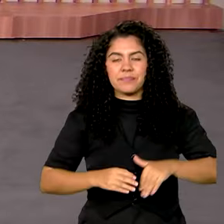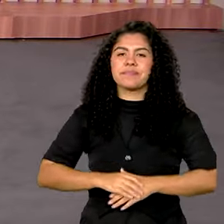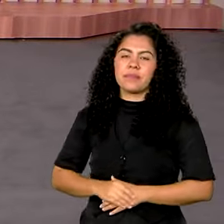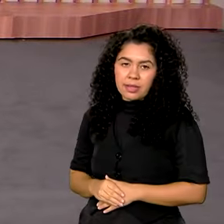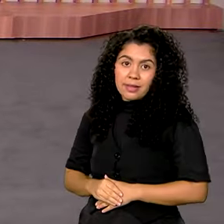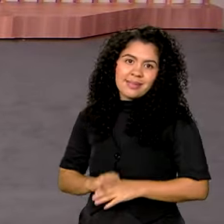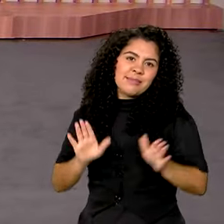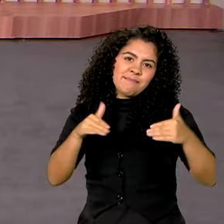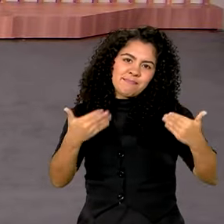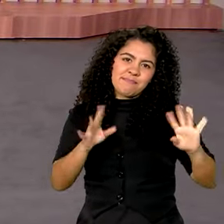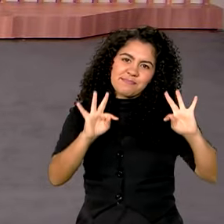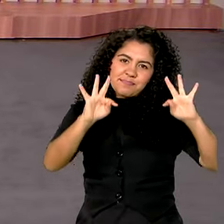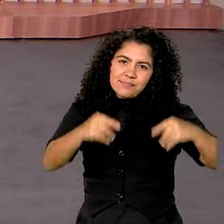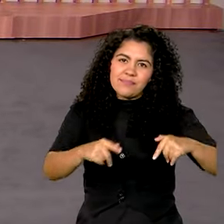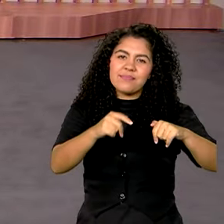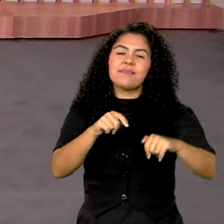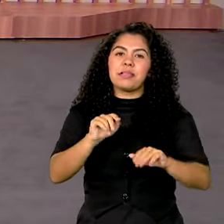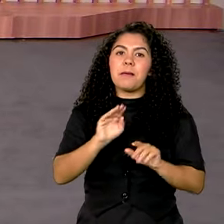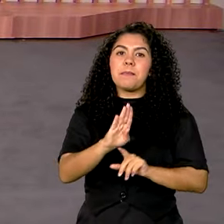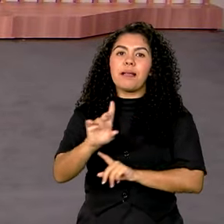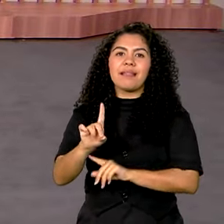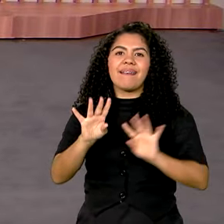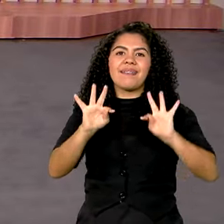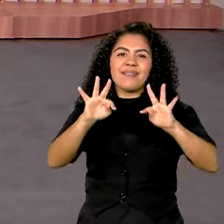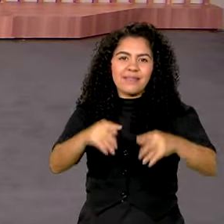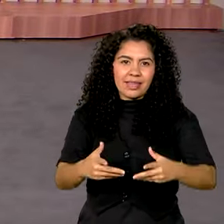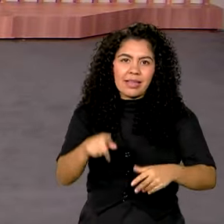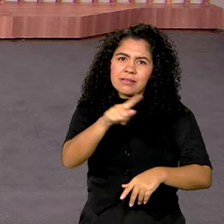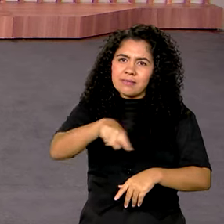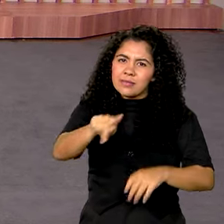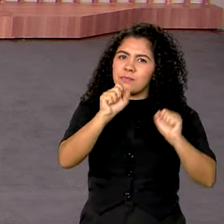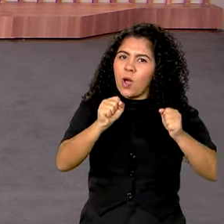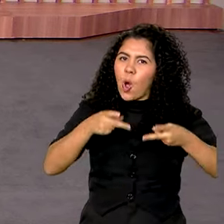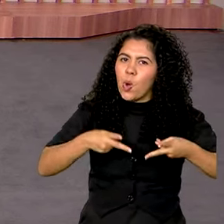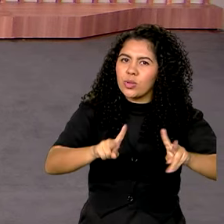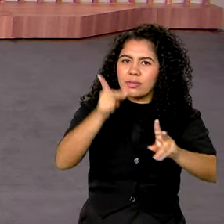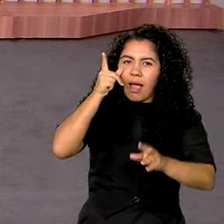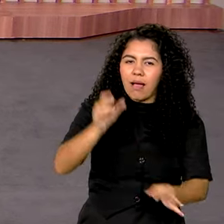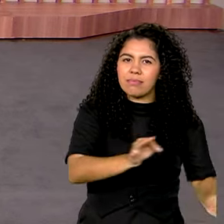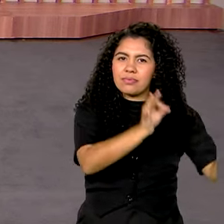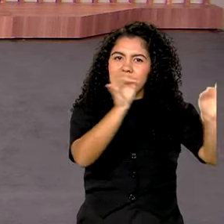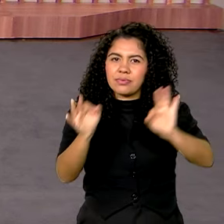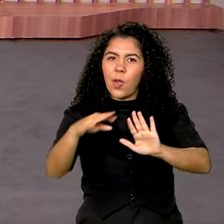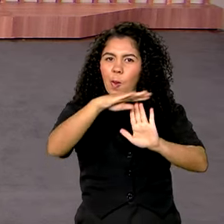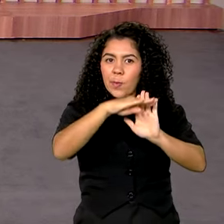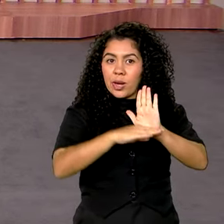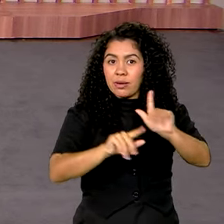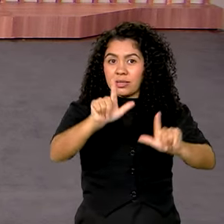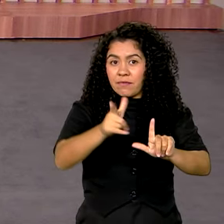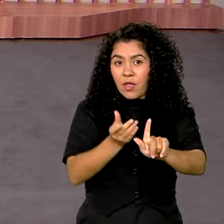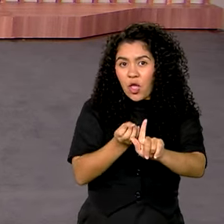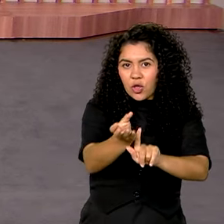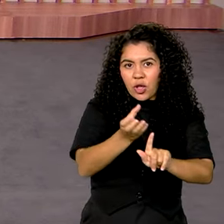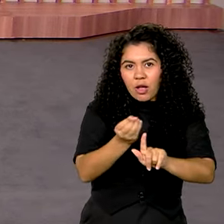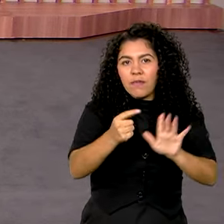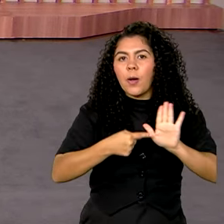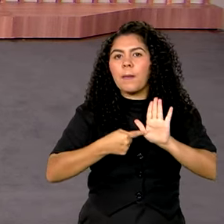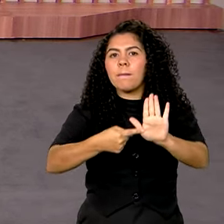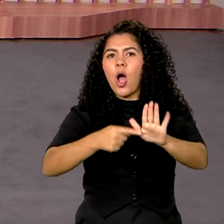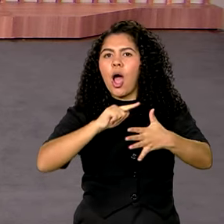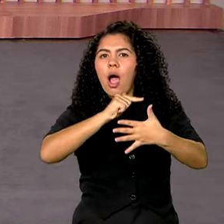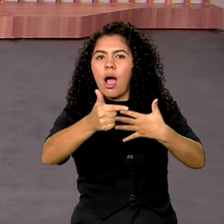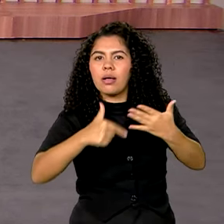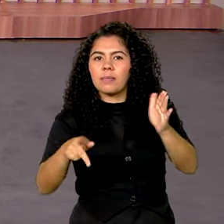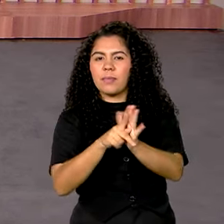É isso então, o Brasil em Dia fica por aqui, mas você sabe, o canal GOV segue com a programação mostrando todas as ações do governo